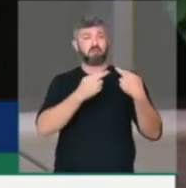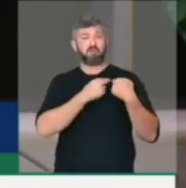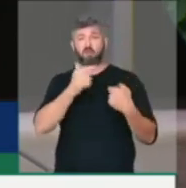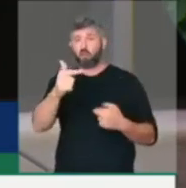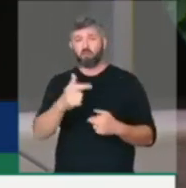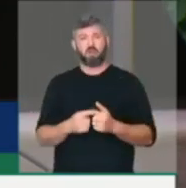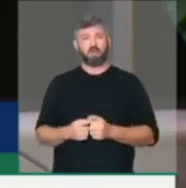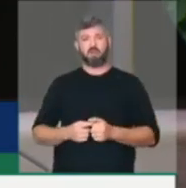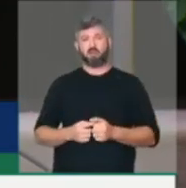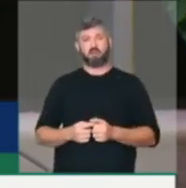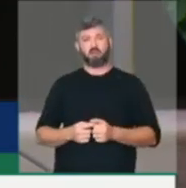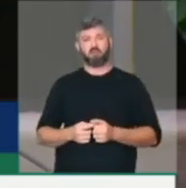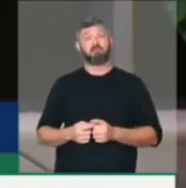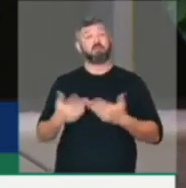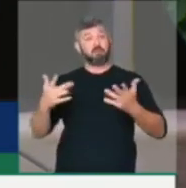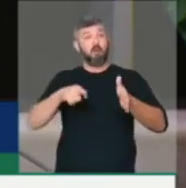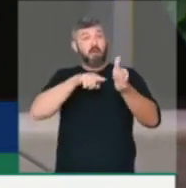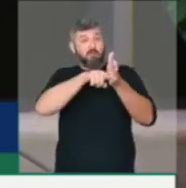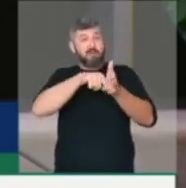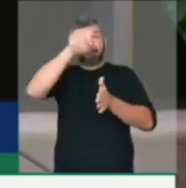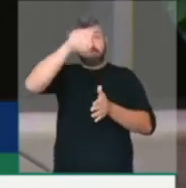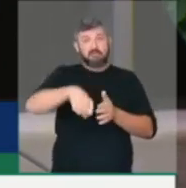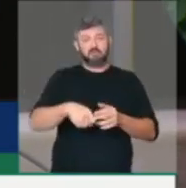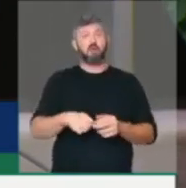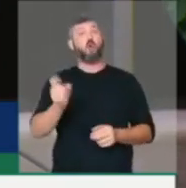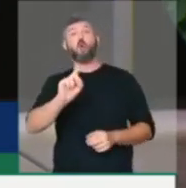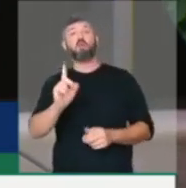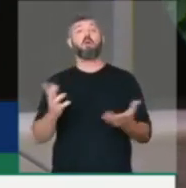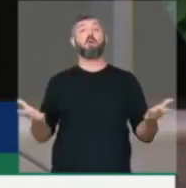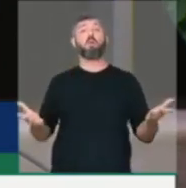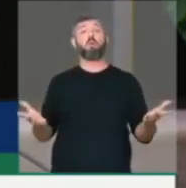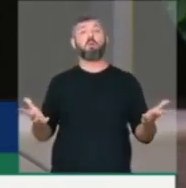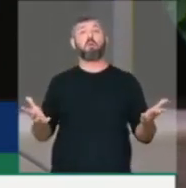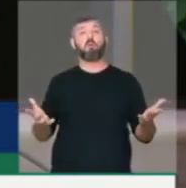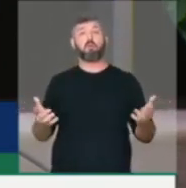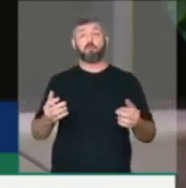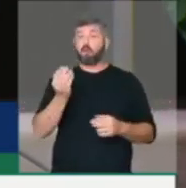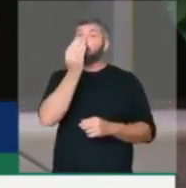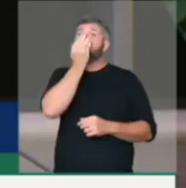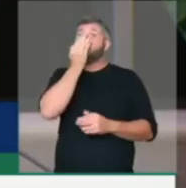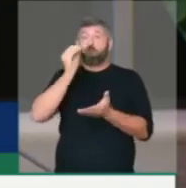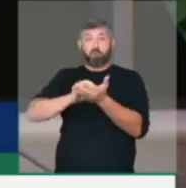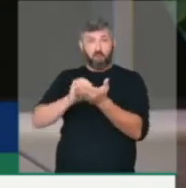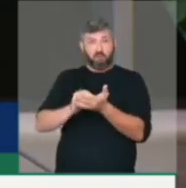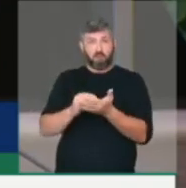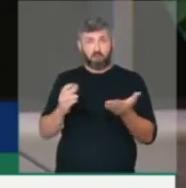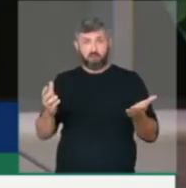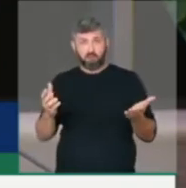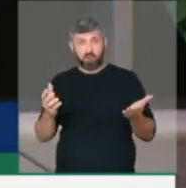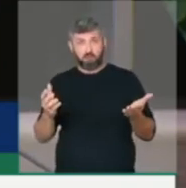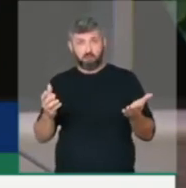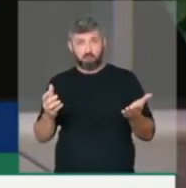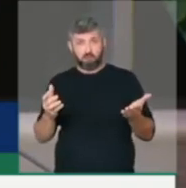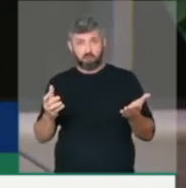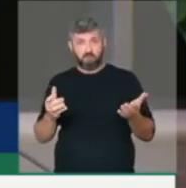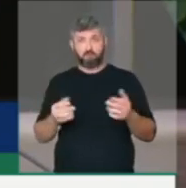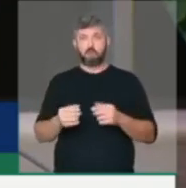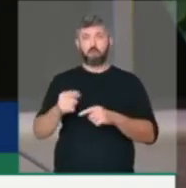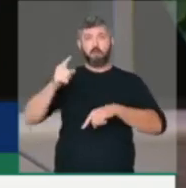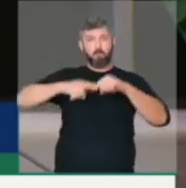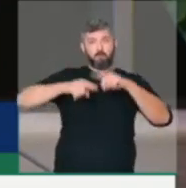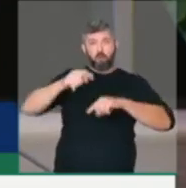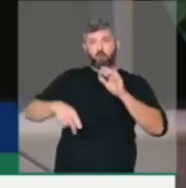Então tem que ser investigado ou não tem que ser investigado a falta de oxigênio que está faltando. É a falta de insumos.